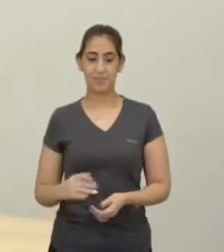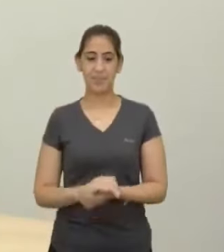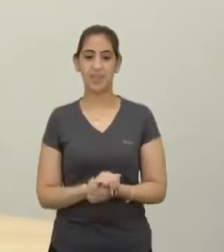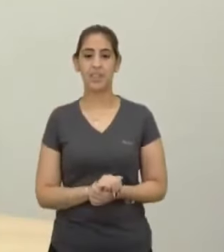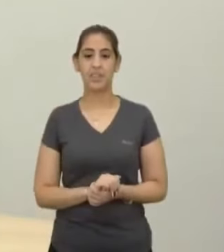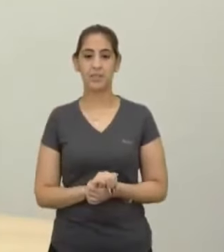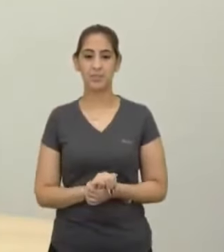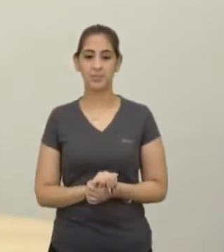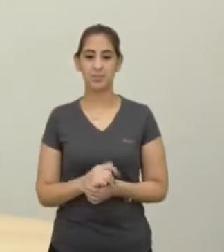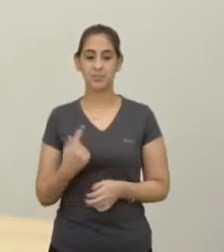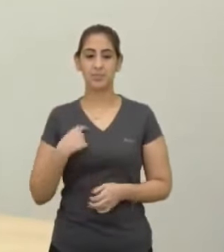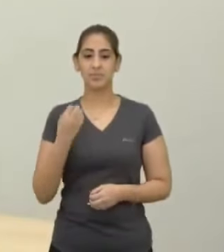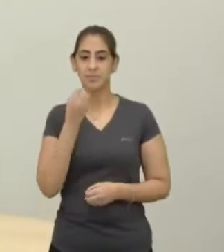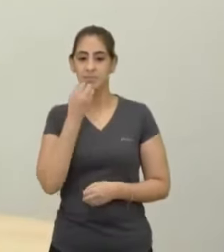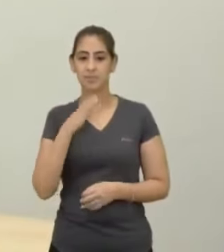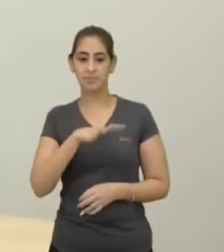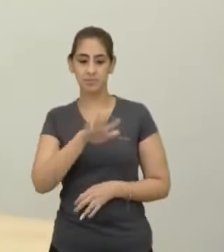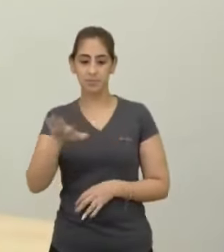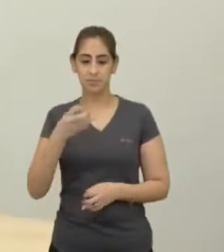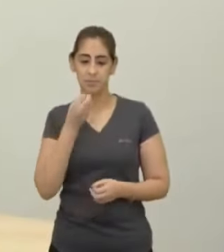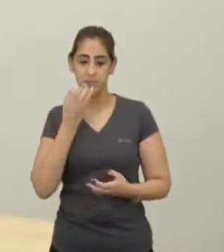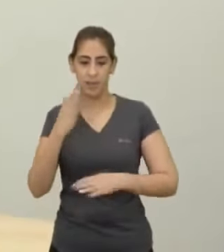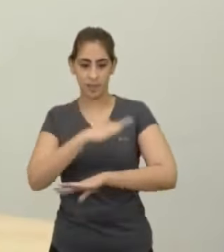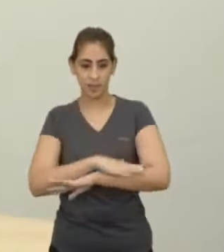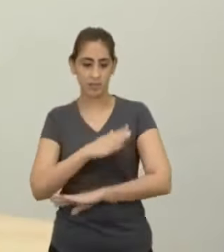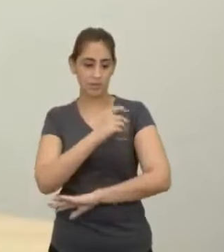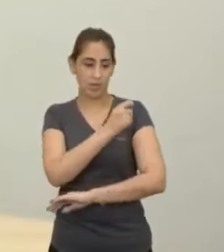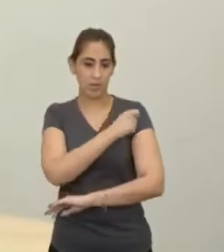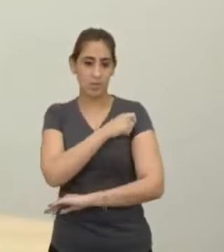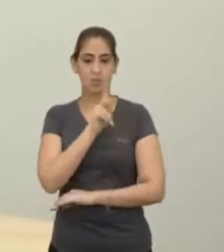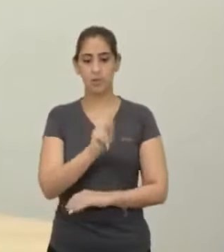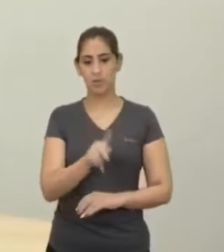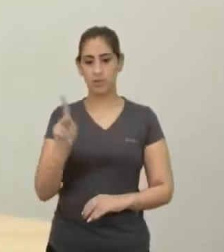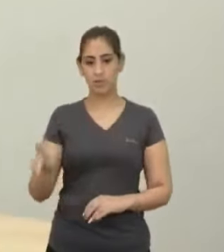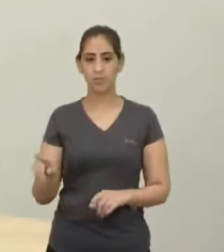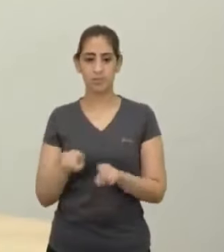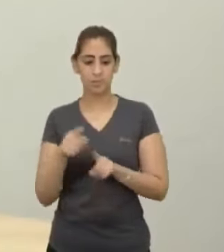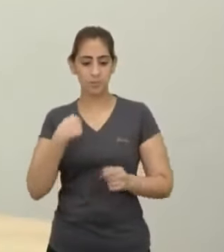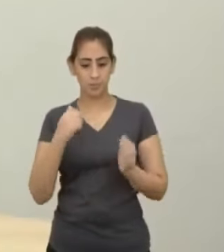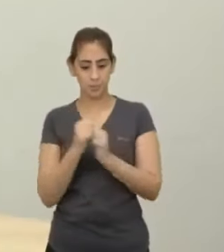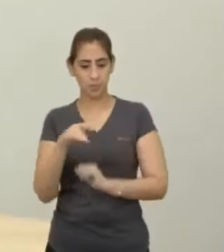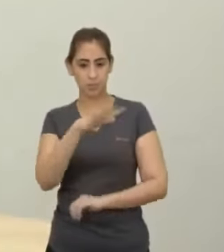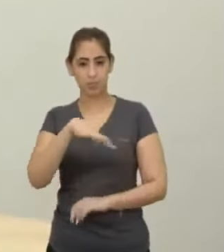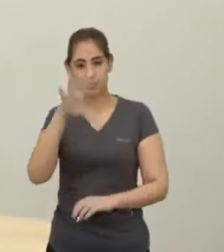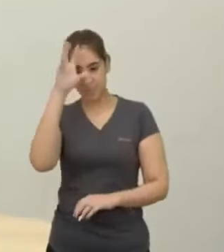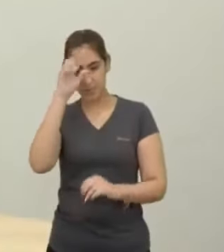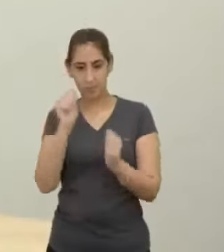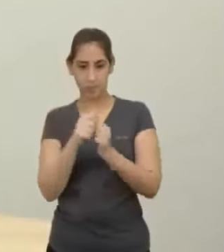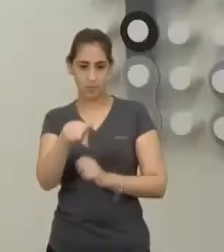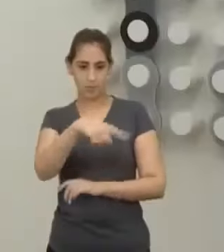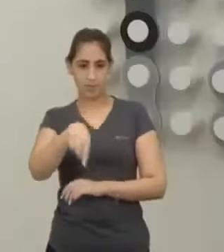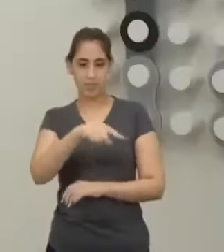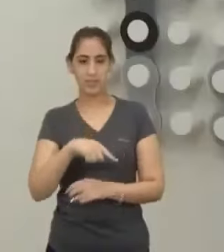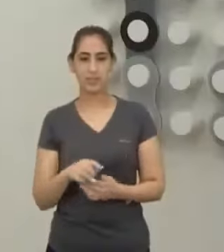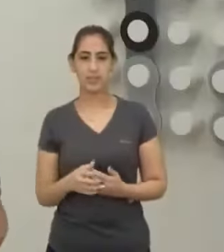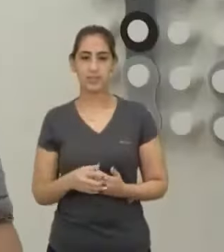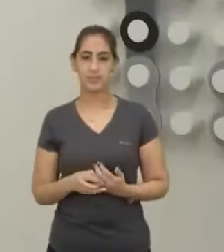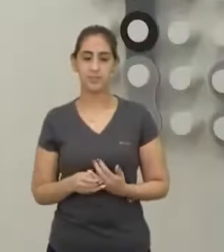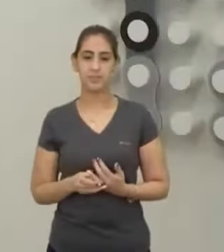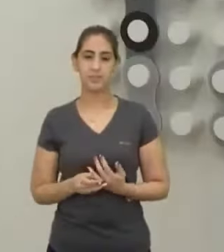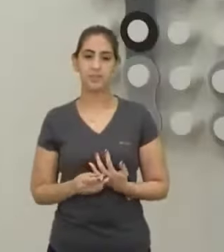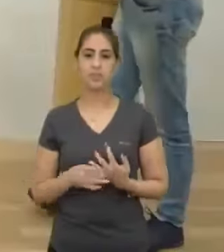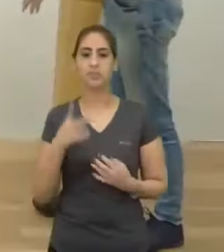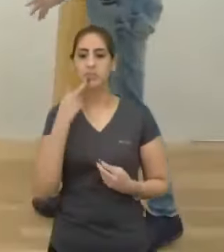ótima tarde a todos os professores e aos estudantes da primeira série do ensino médio estou aqui também pra aprender junto com vocês, vamos lá Muito bem, Jana,